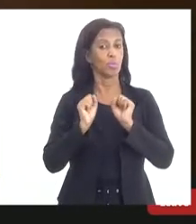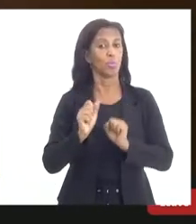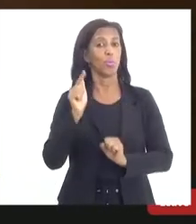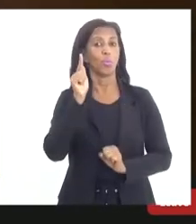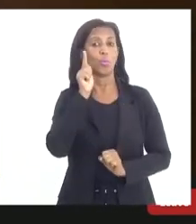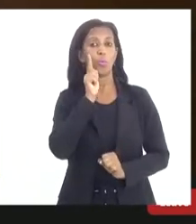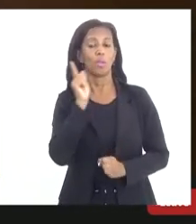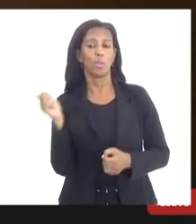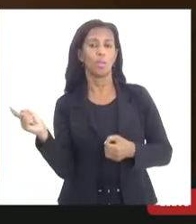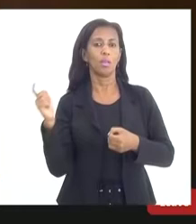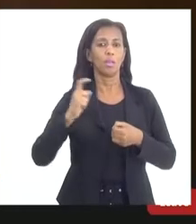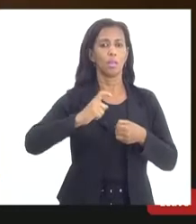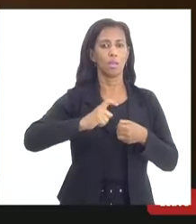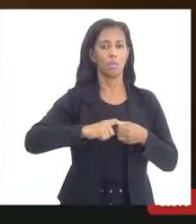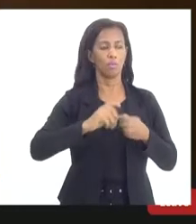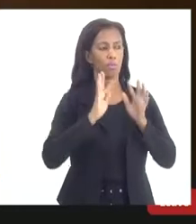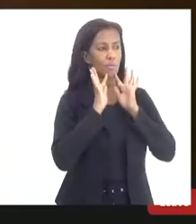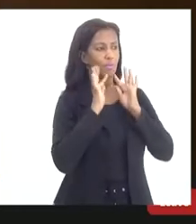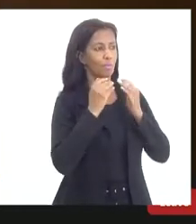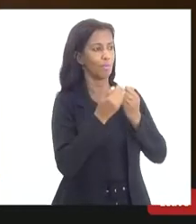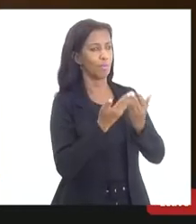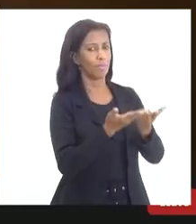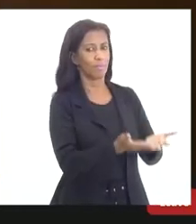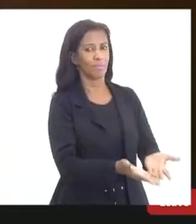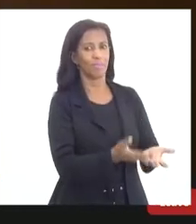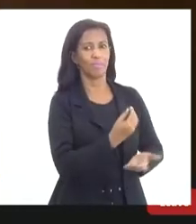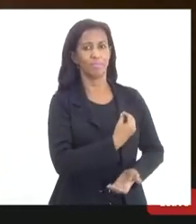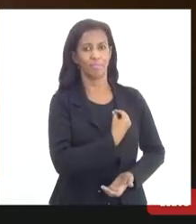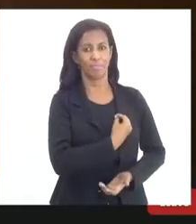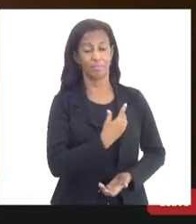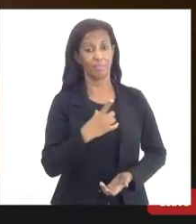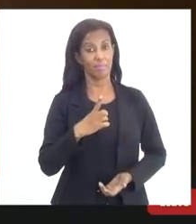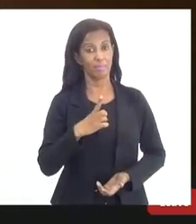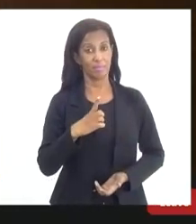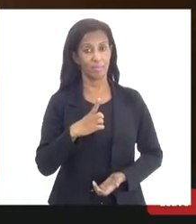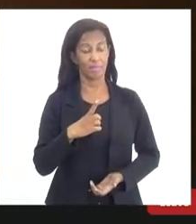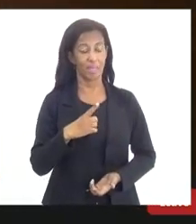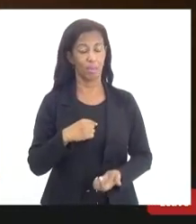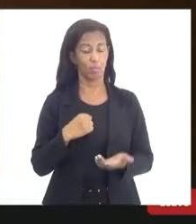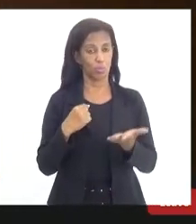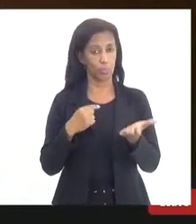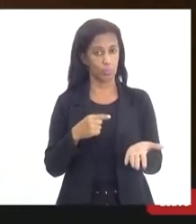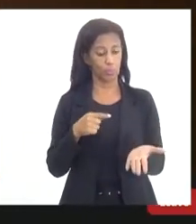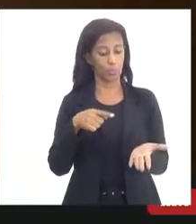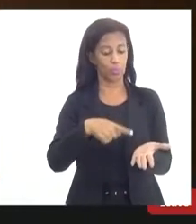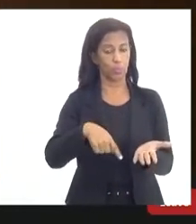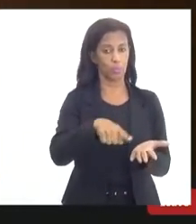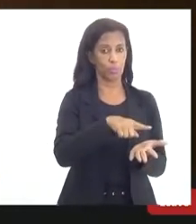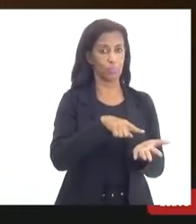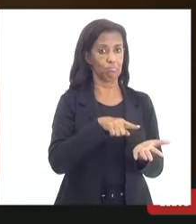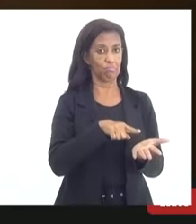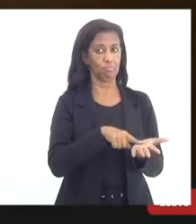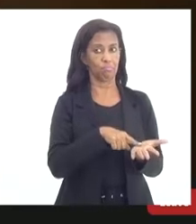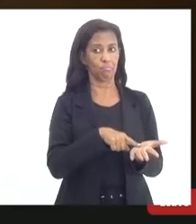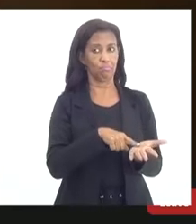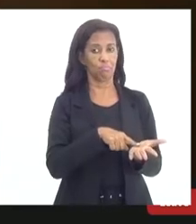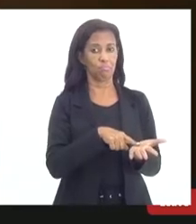devolver as famílias a vida. Temos na mão uma